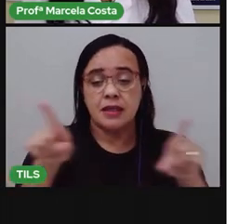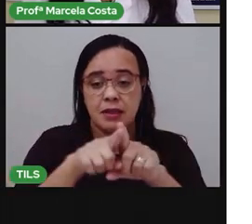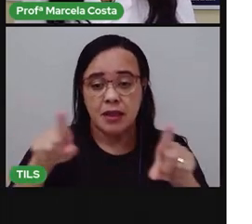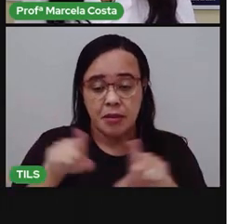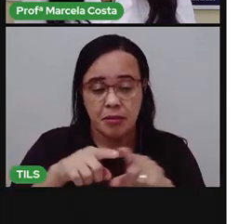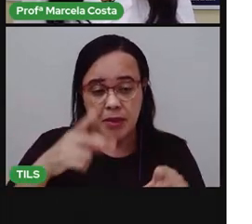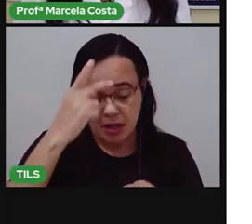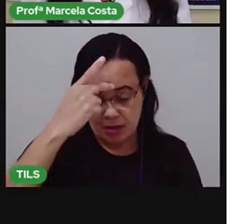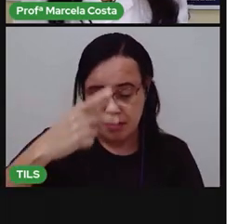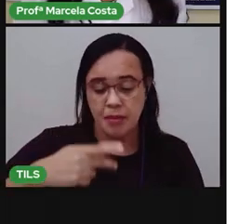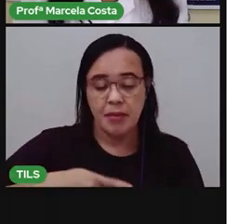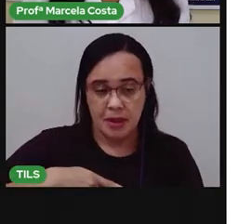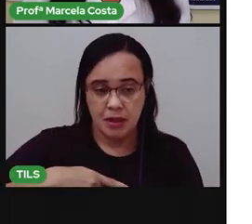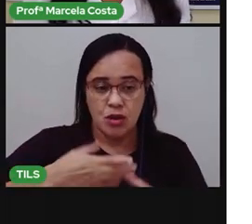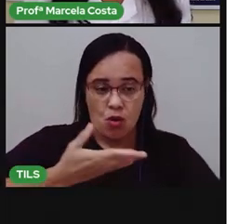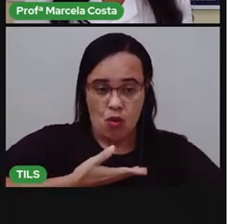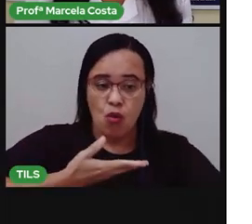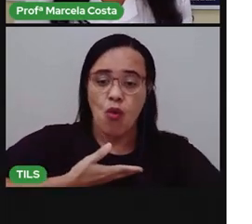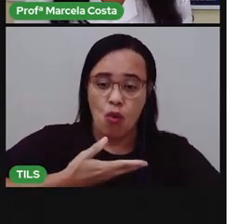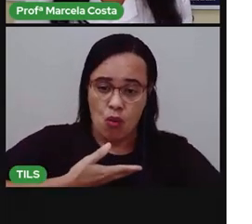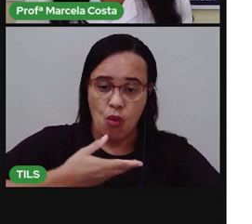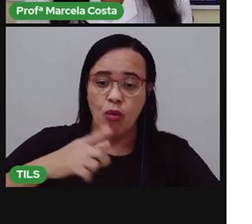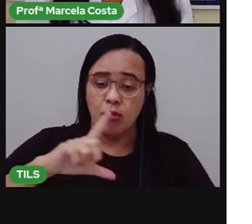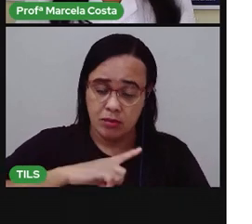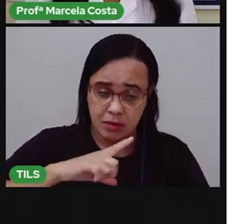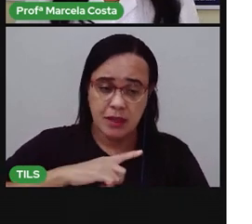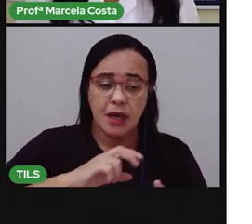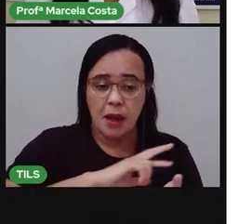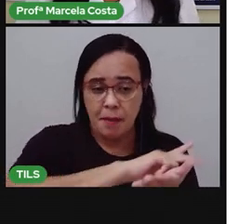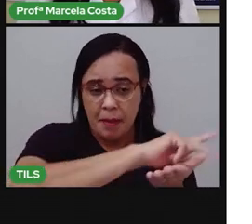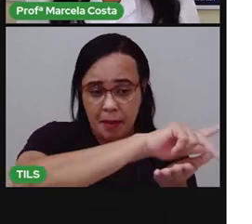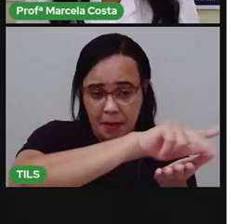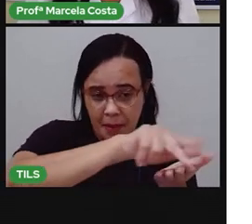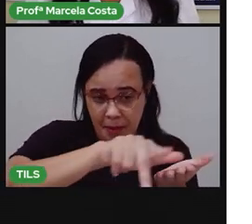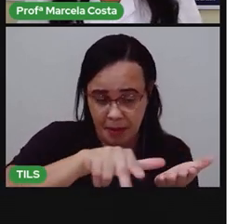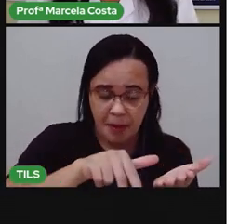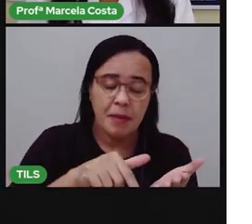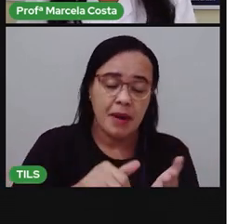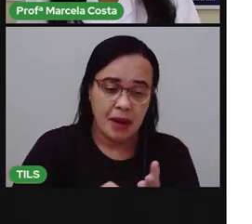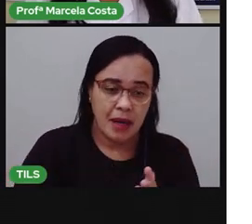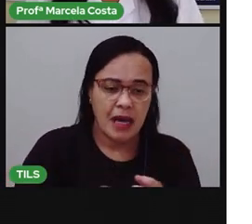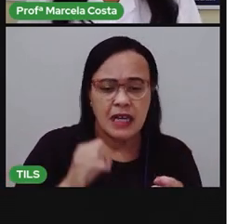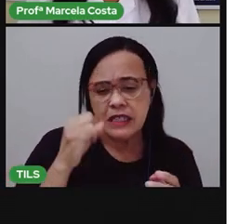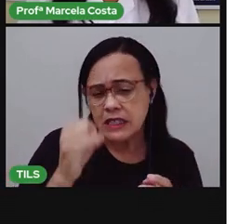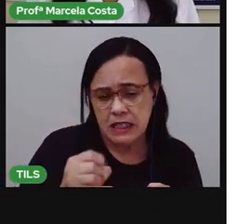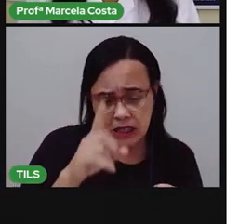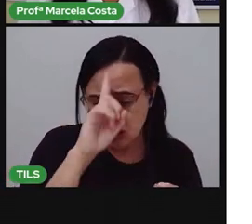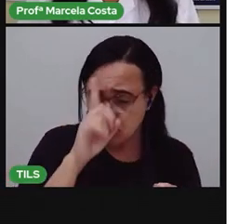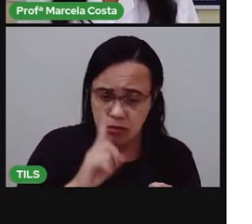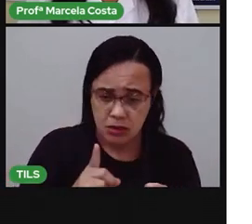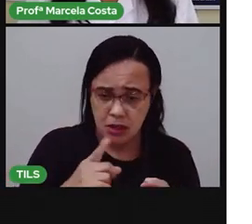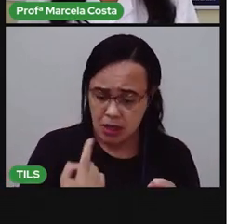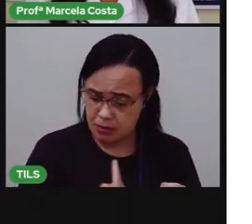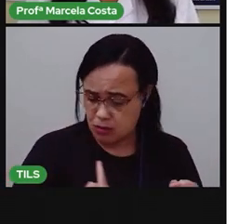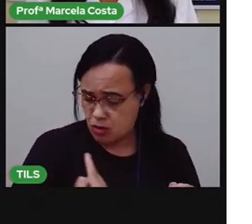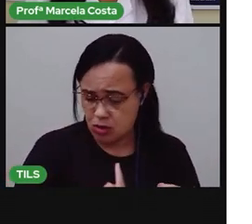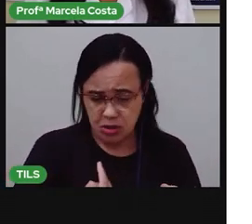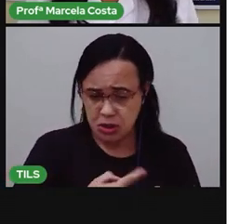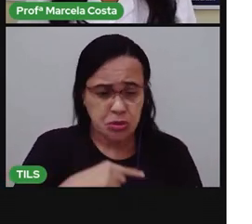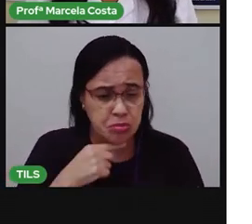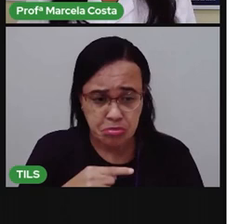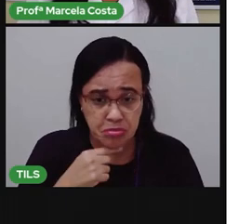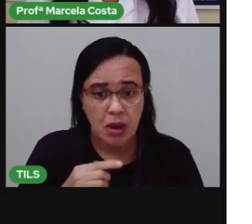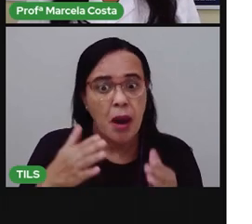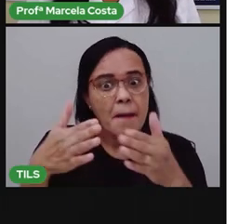completar. Se não souber escrever sozinho ainda, não tem problema. Peça ajuda a algum responsável, algum familiar.